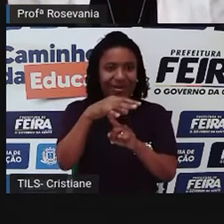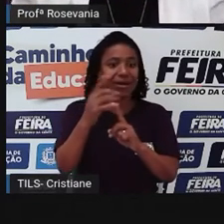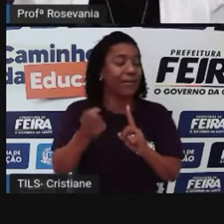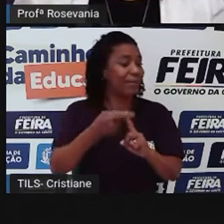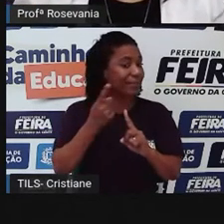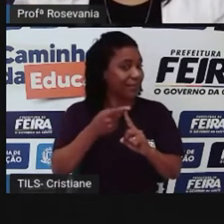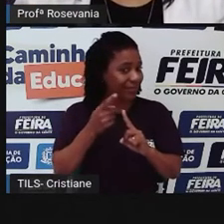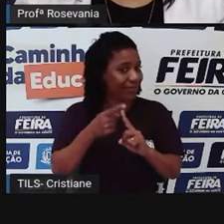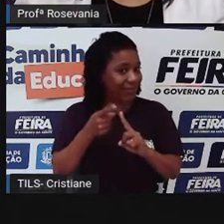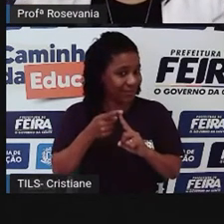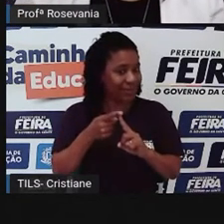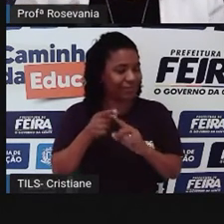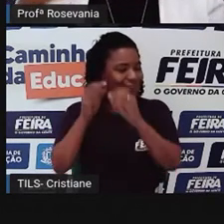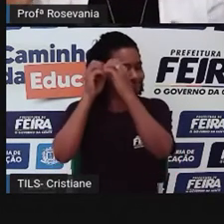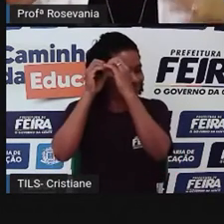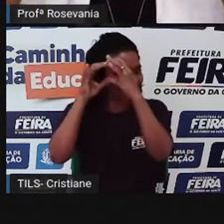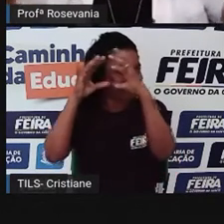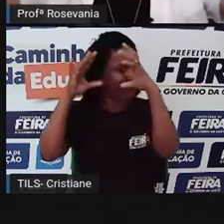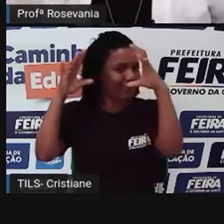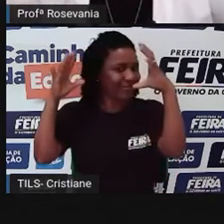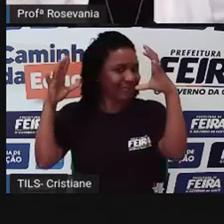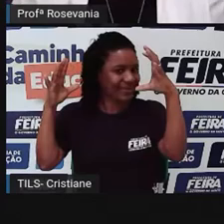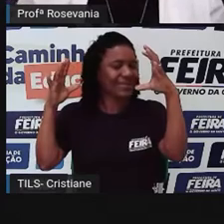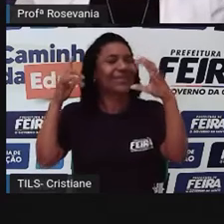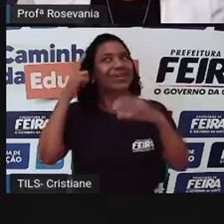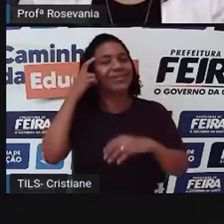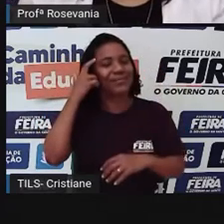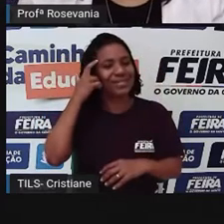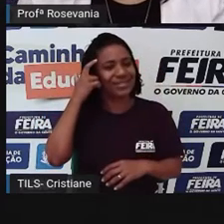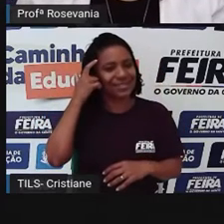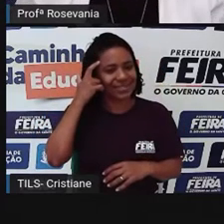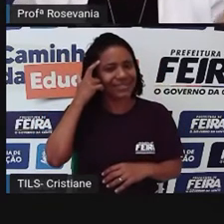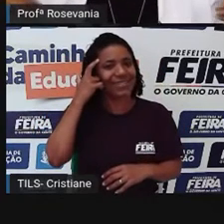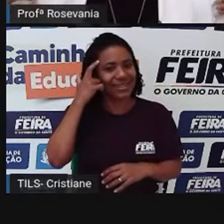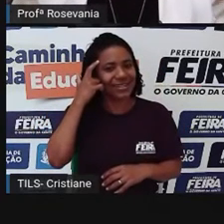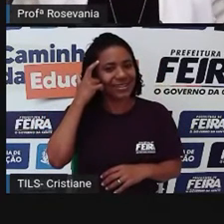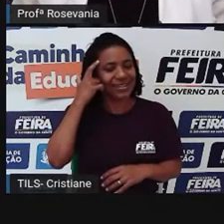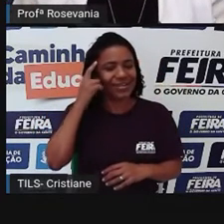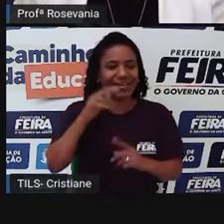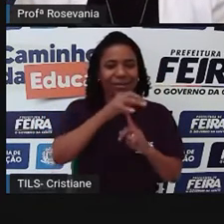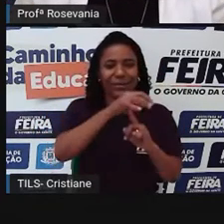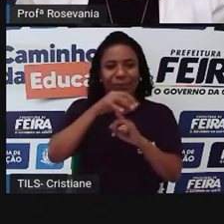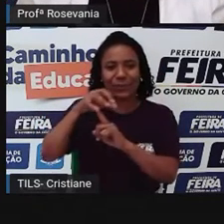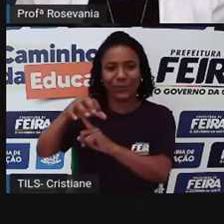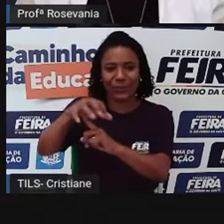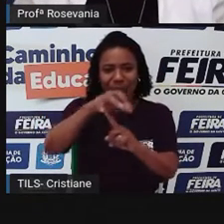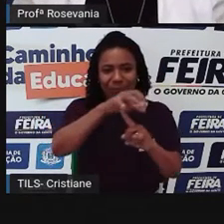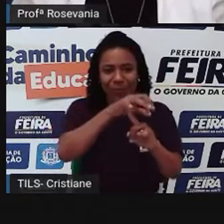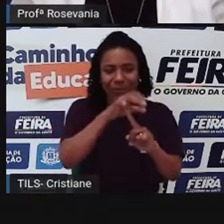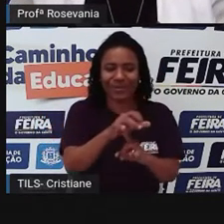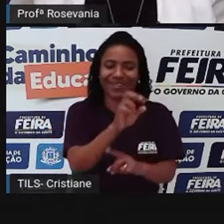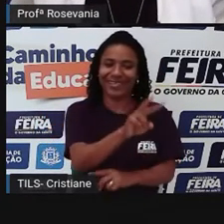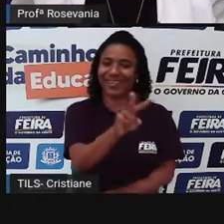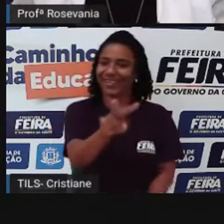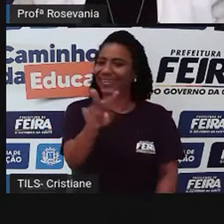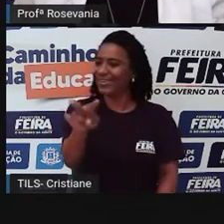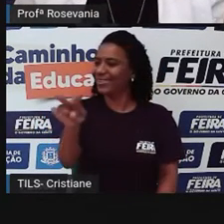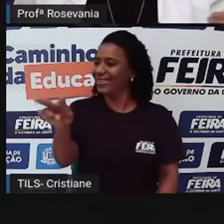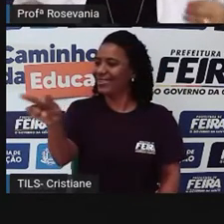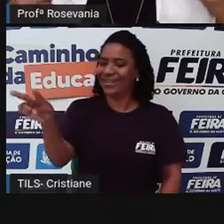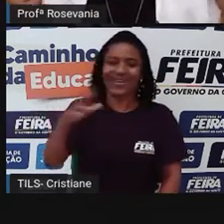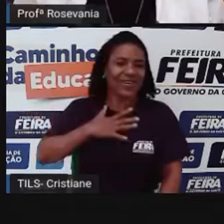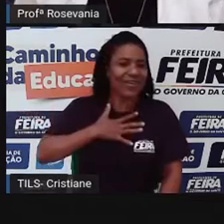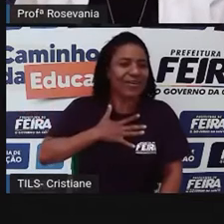fazer higiene mental, sair daquela coisa de concreto armado o tempo todo, e também é aquela questão de você